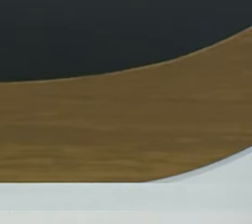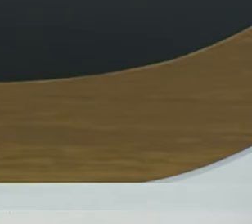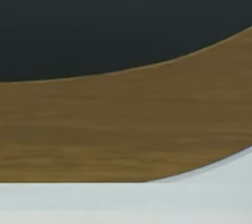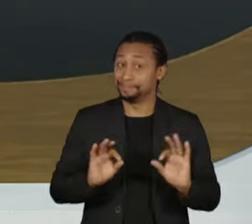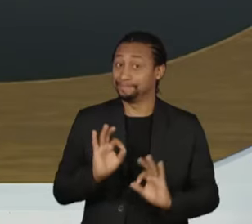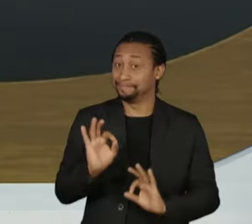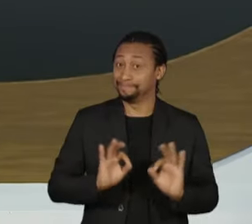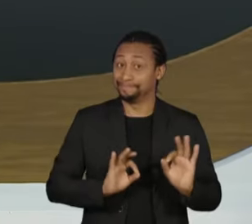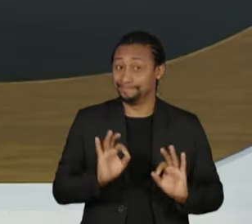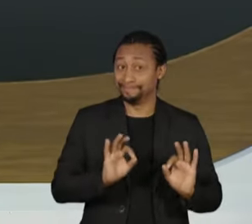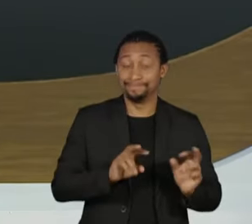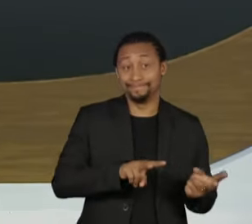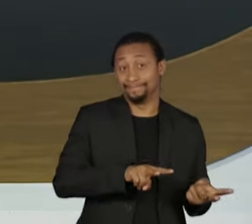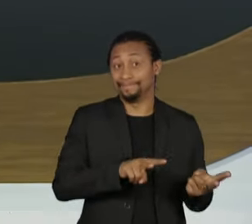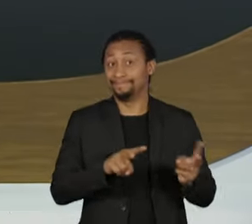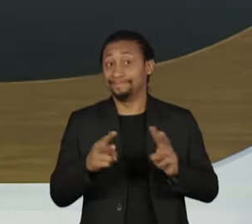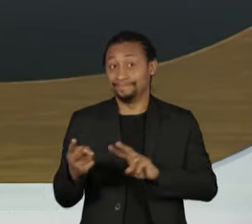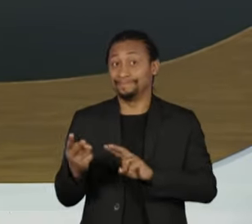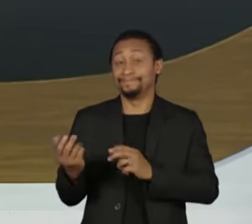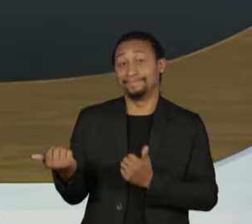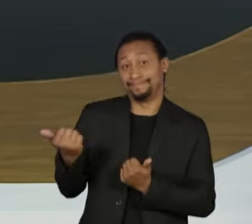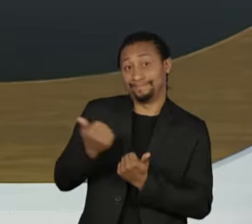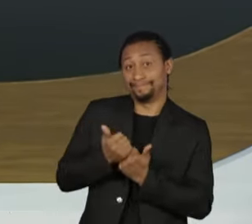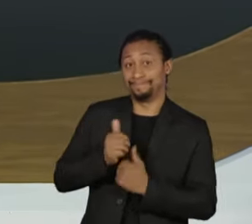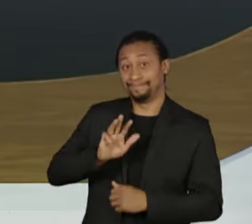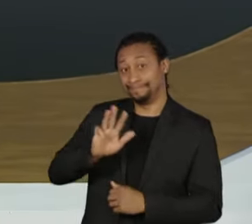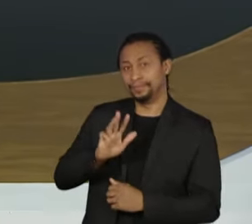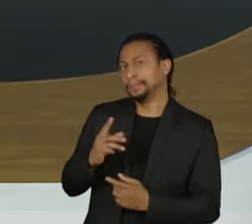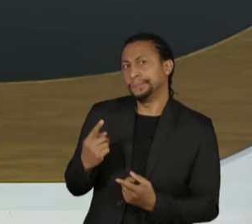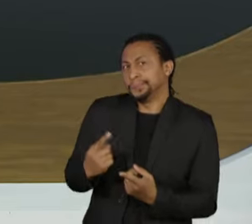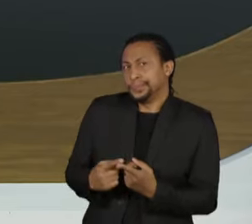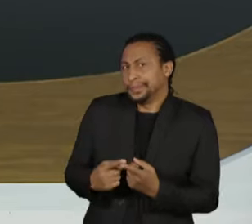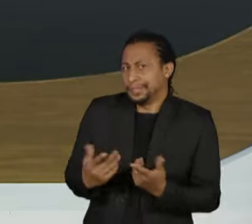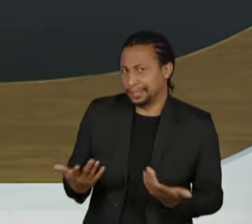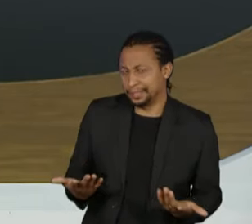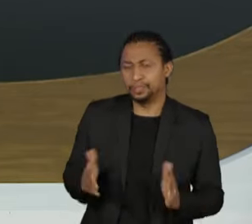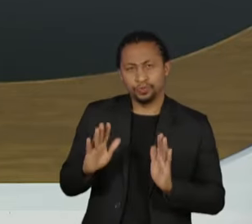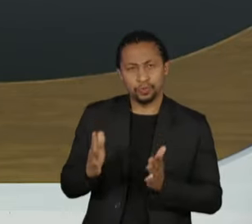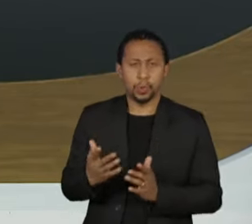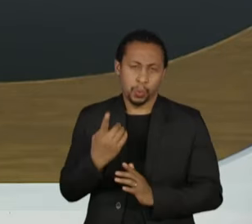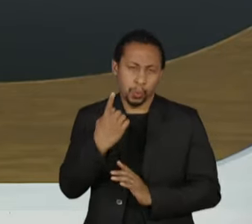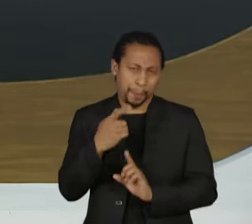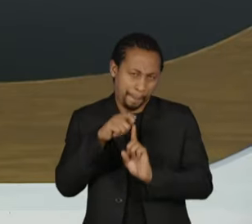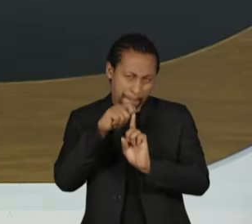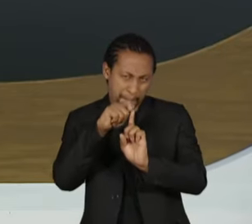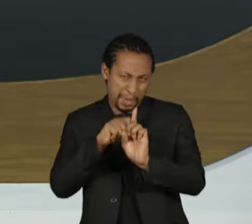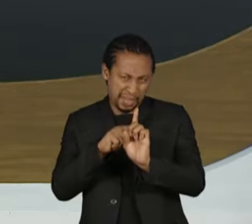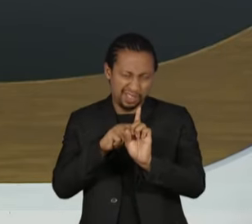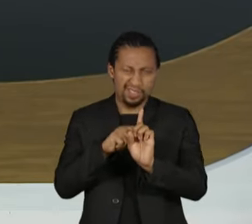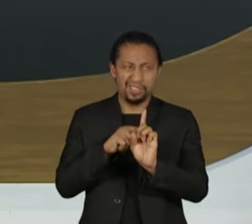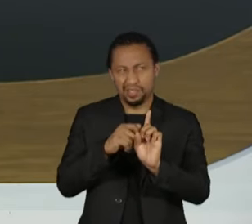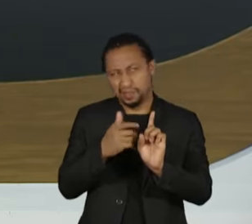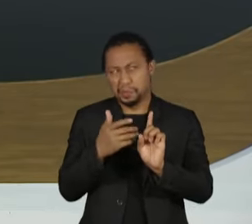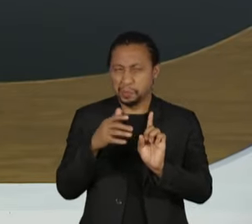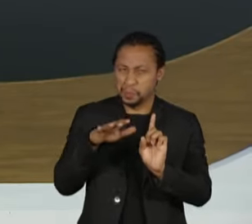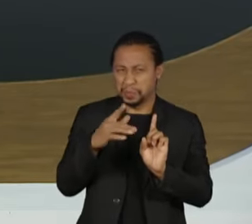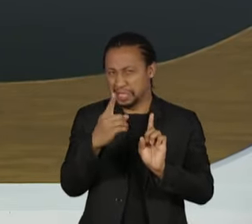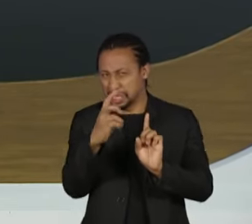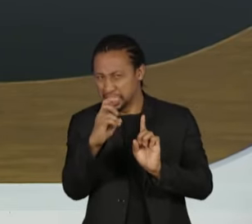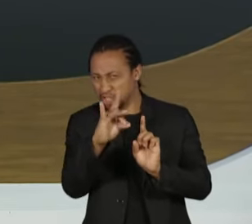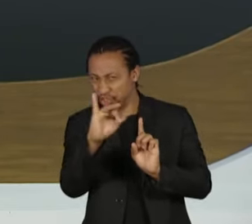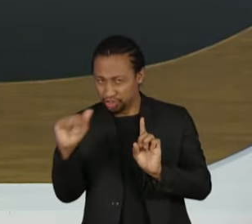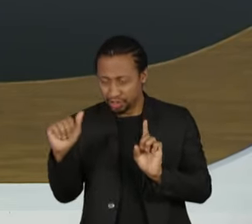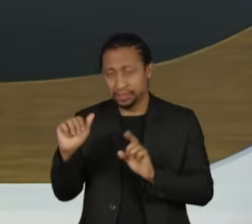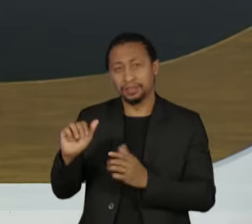E por que isso é importante? Porque é agora, neste mês e meio até a posse do presidente eleito Luiz Inácio Lula da Silva,